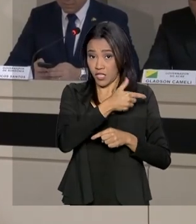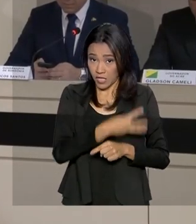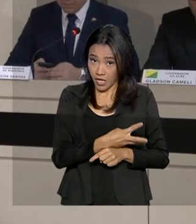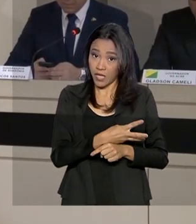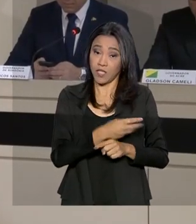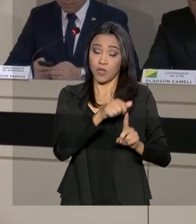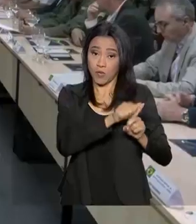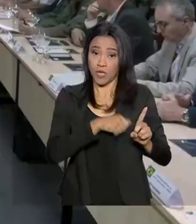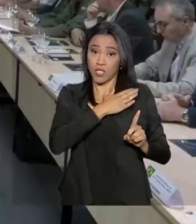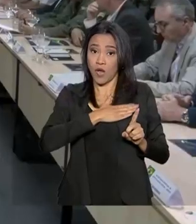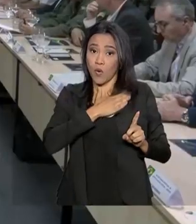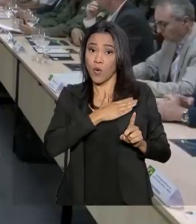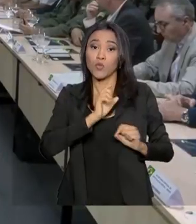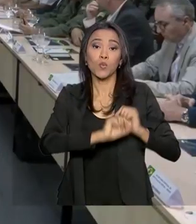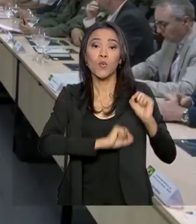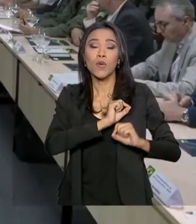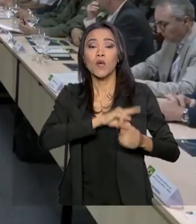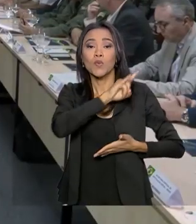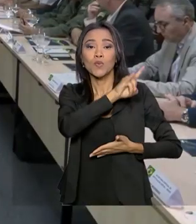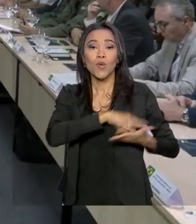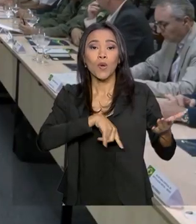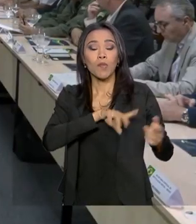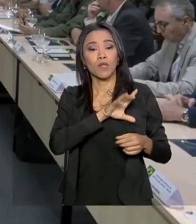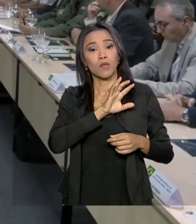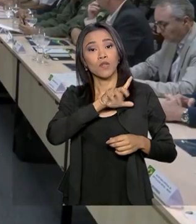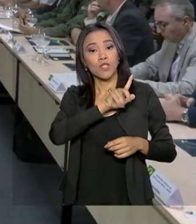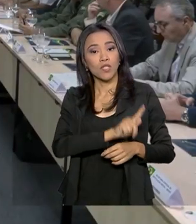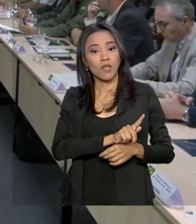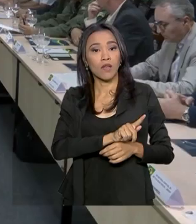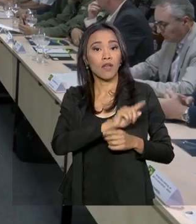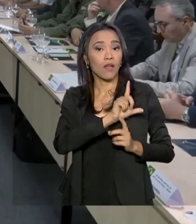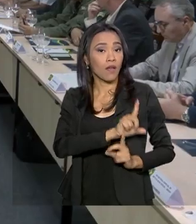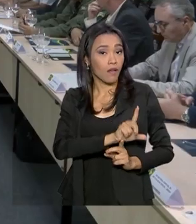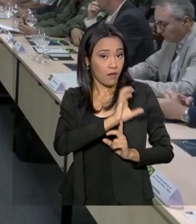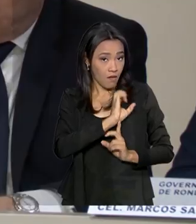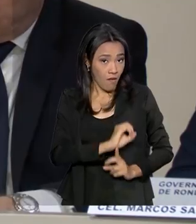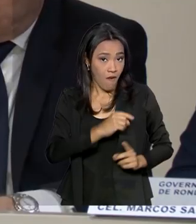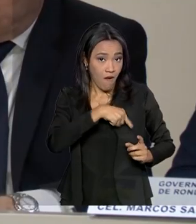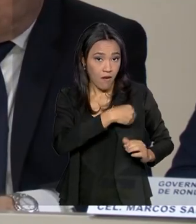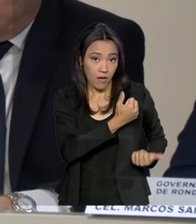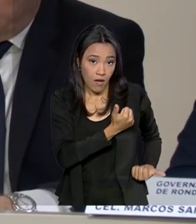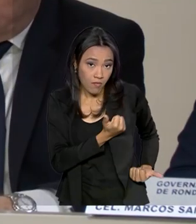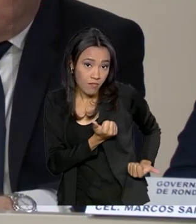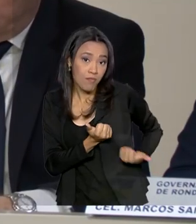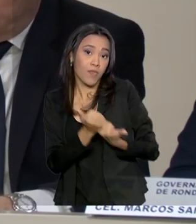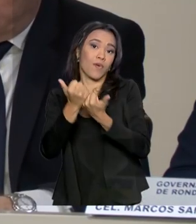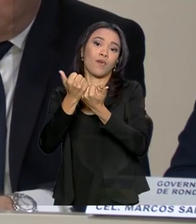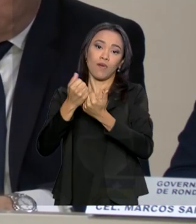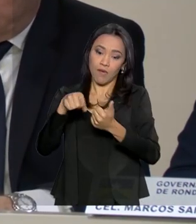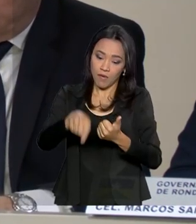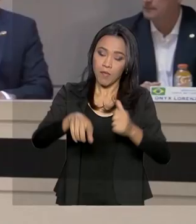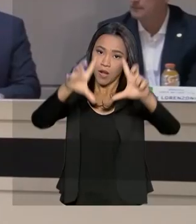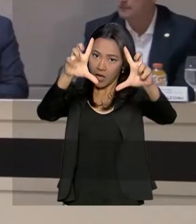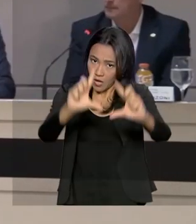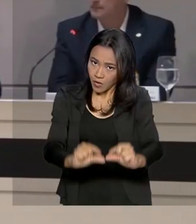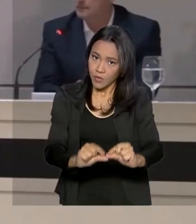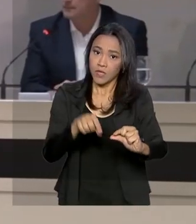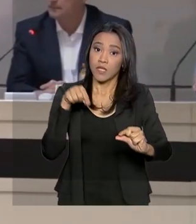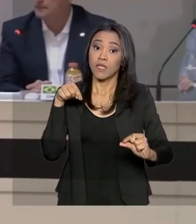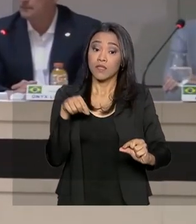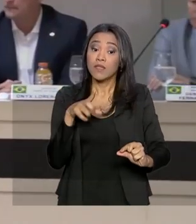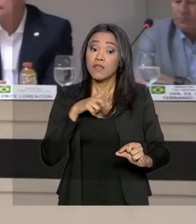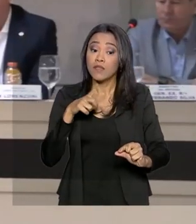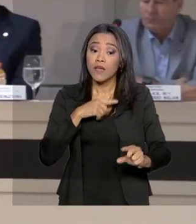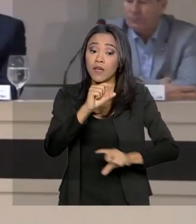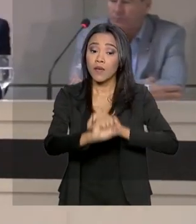pelo governo federal, a operação de garantia da lei e da ordem na região, conhecida como GLO, que conta